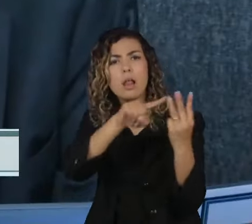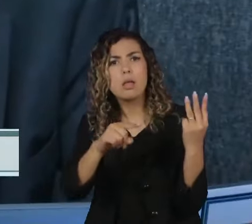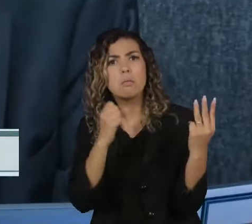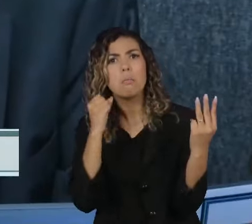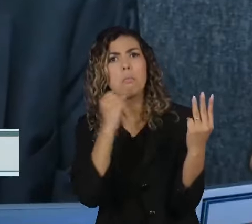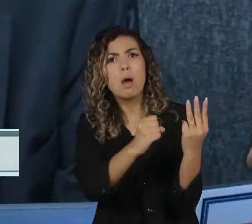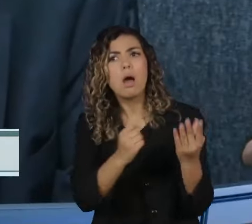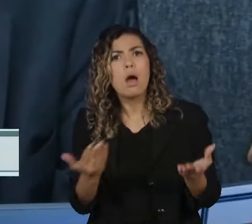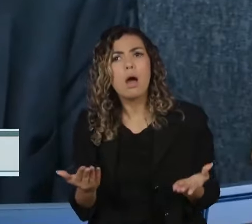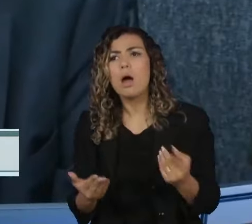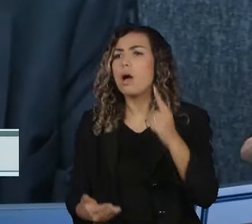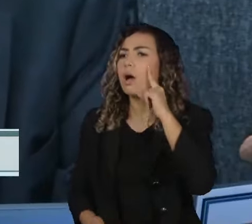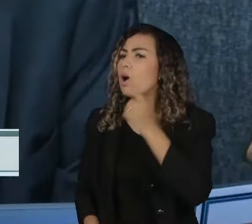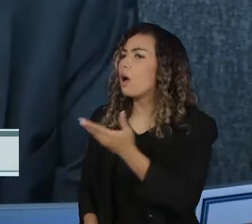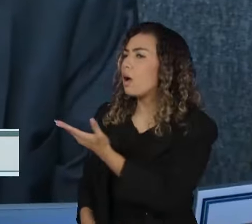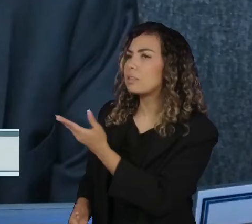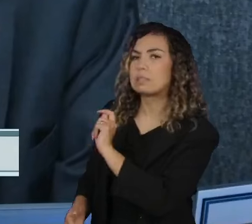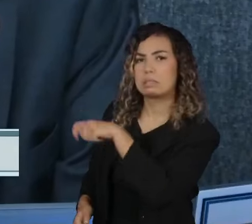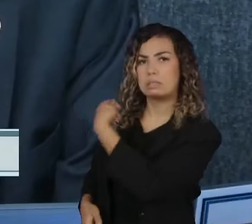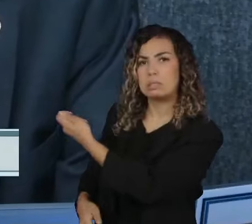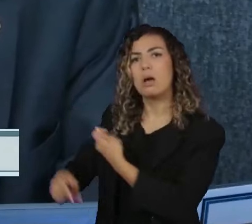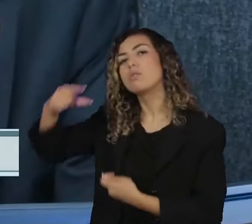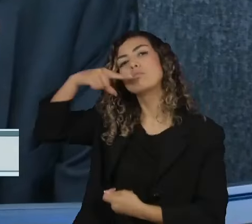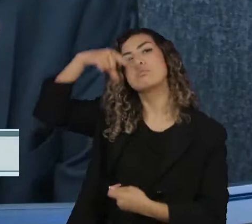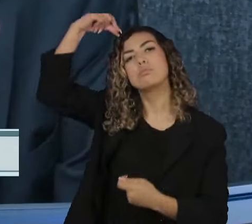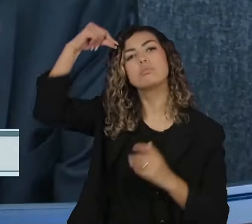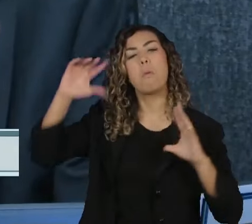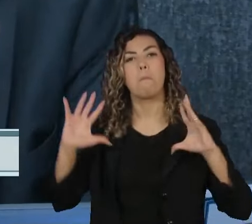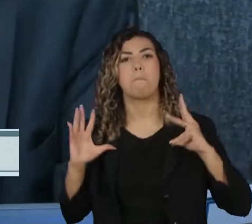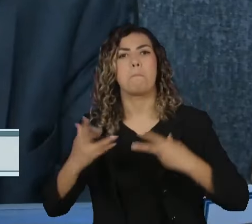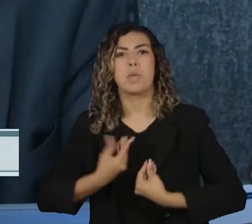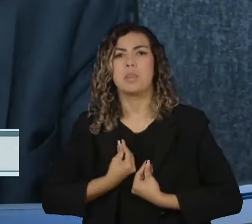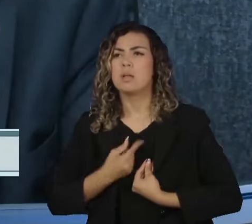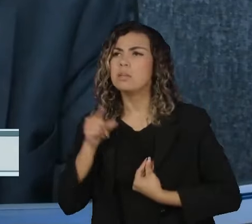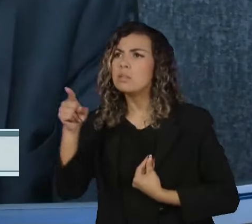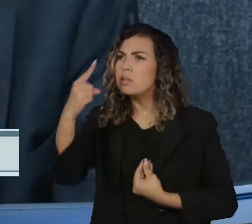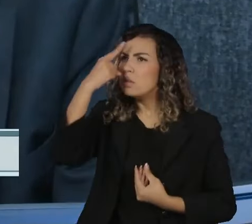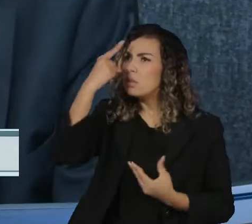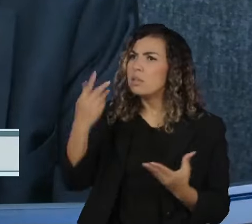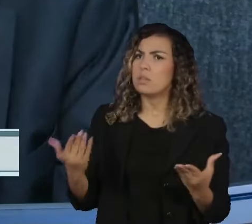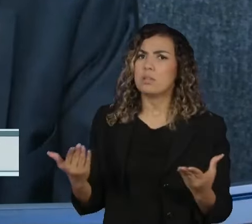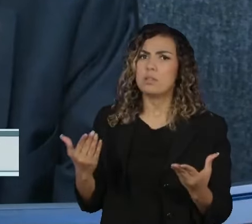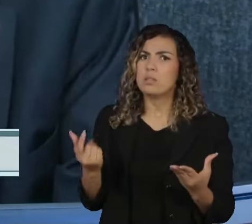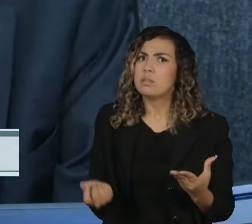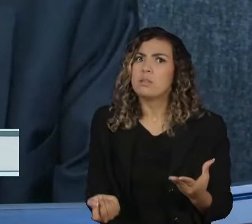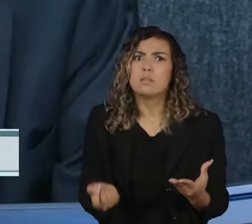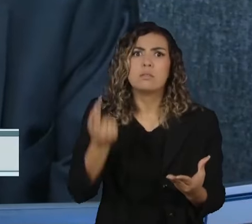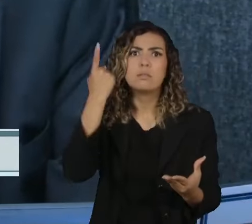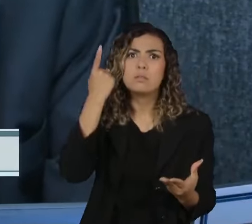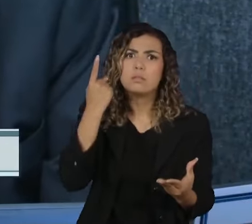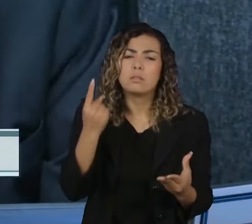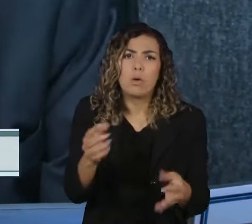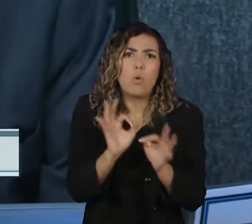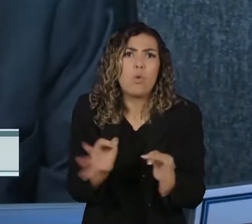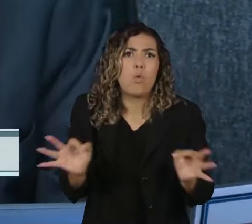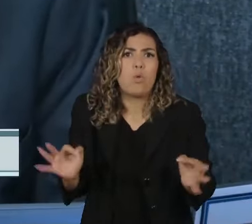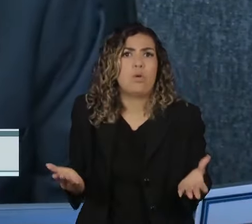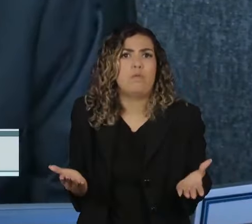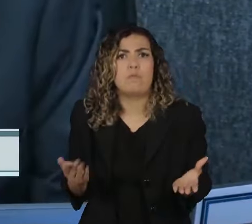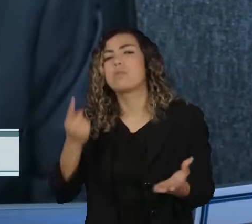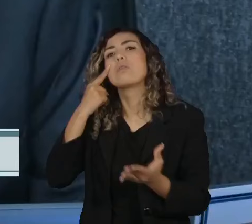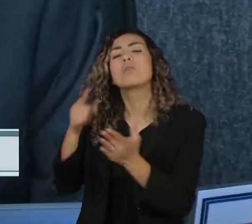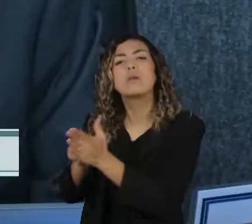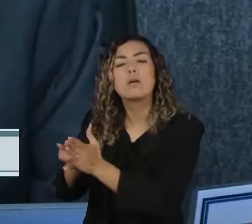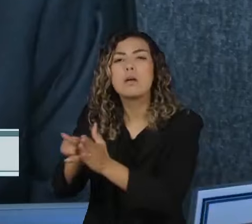STF, ministro Luiz Roberto Barroso, classificou o plano como estarrecedor. As investigações ainda